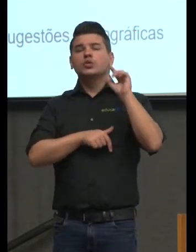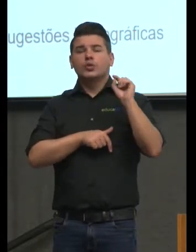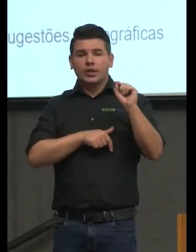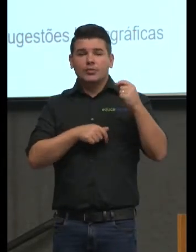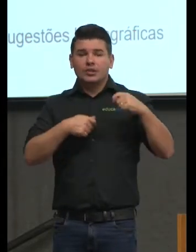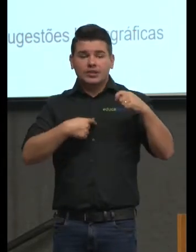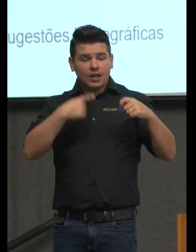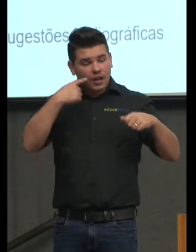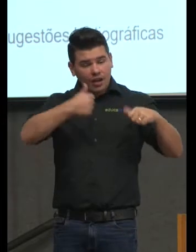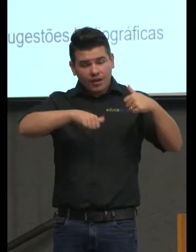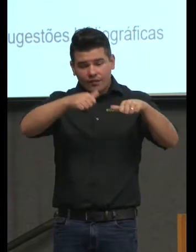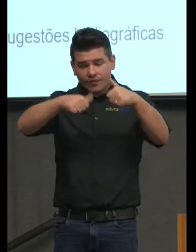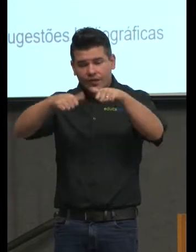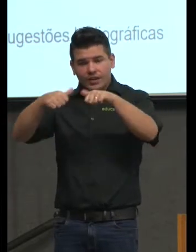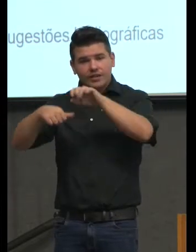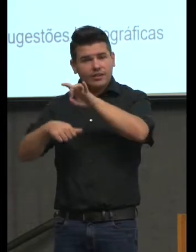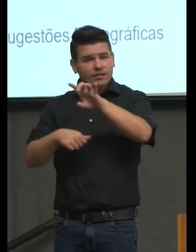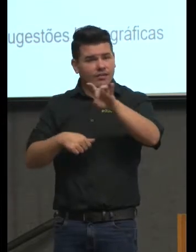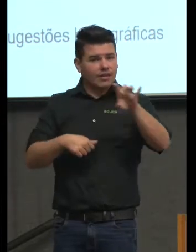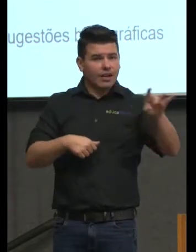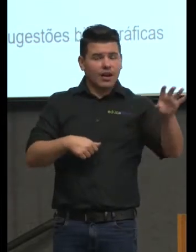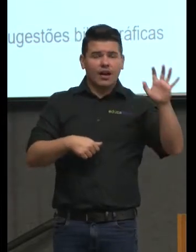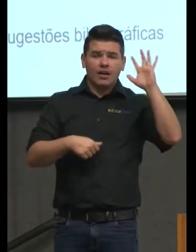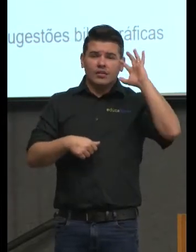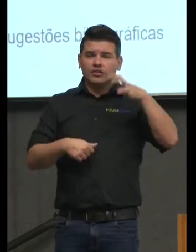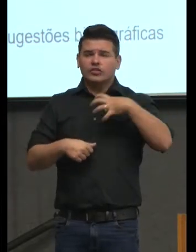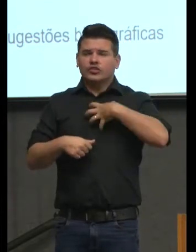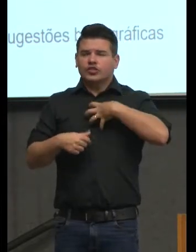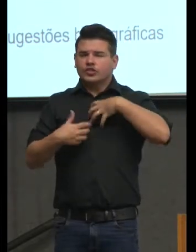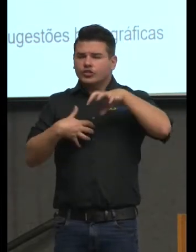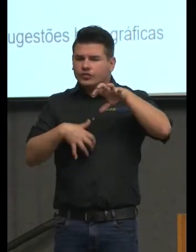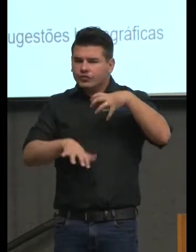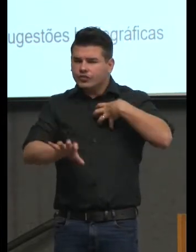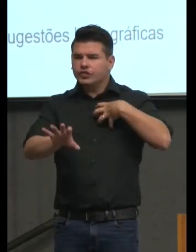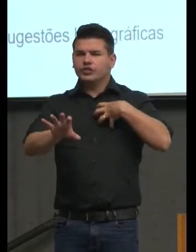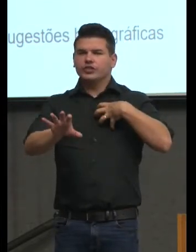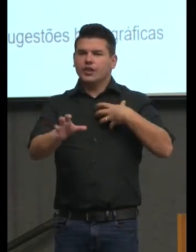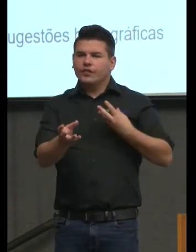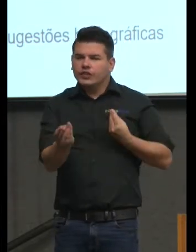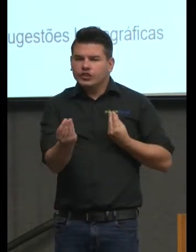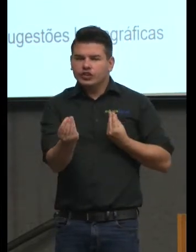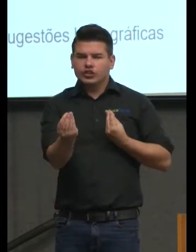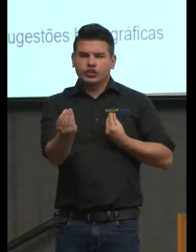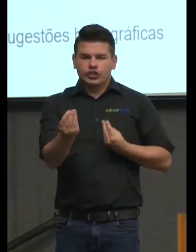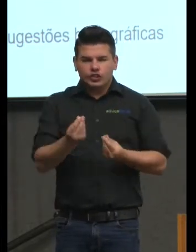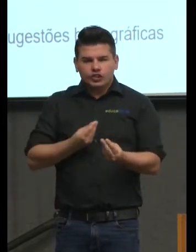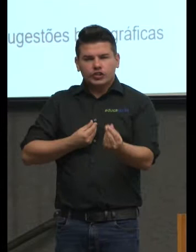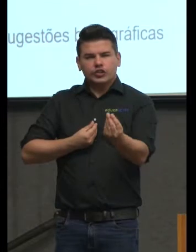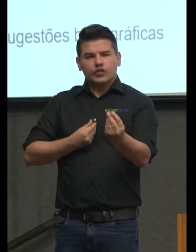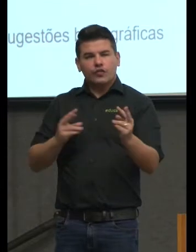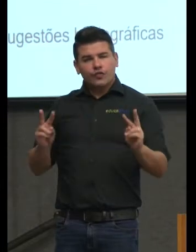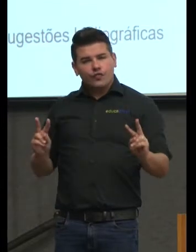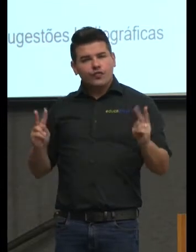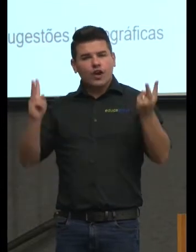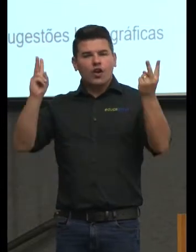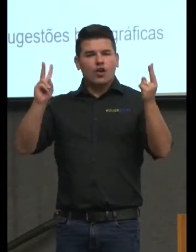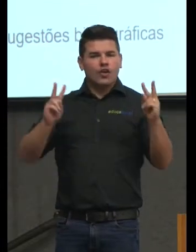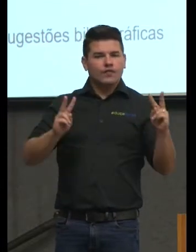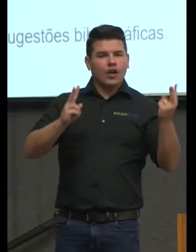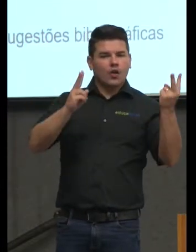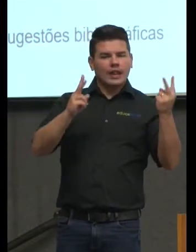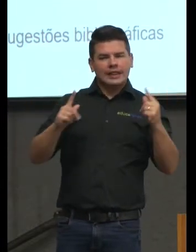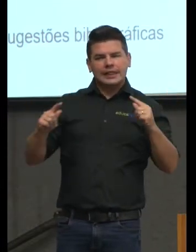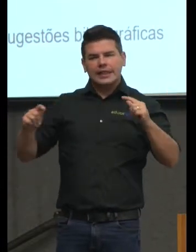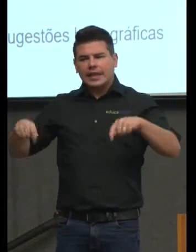avaliar no sentido de afetivo no sentido de valor no sentido de algo que vale a